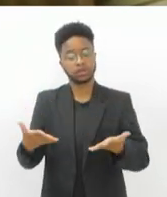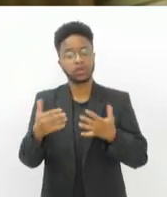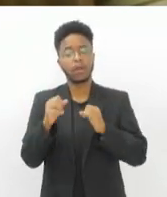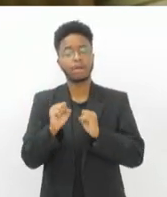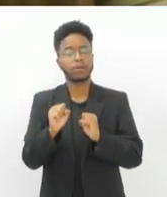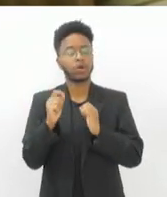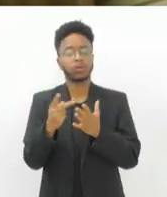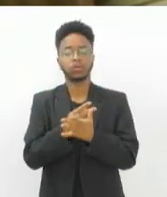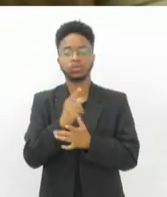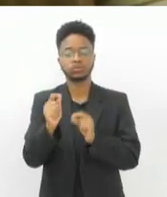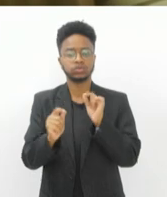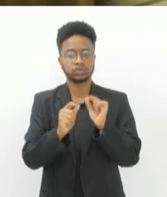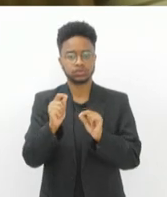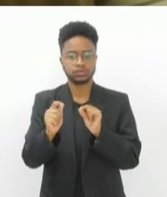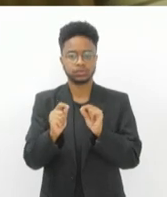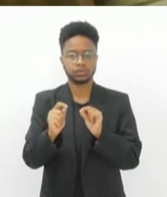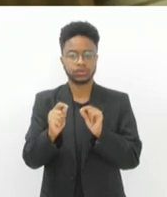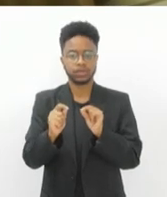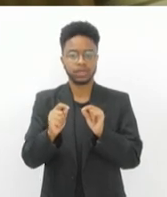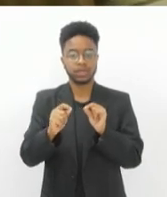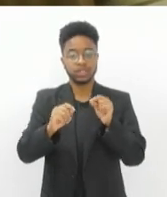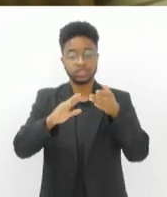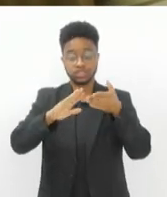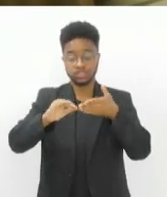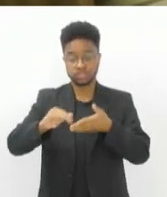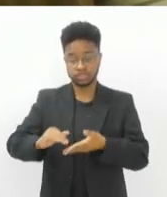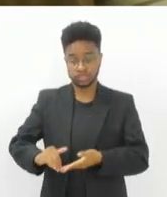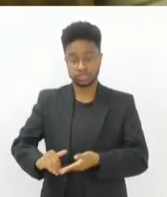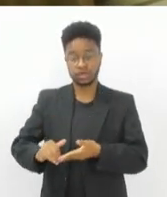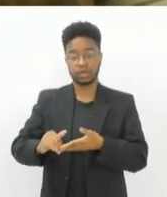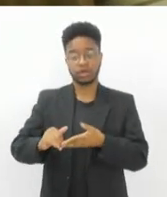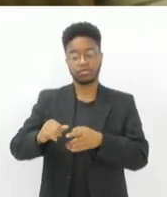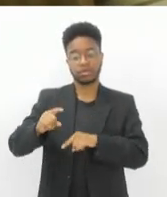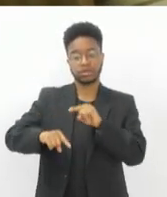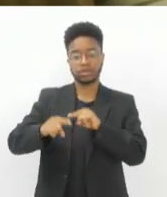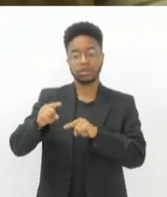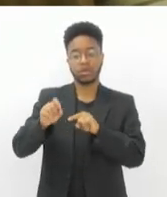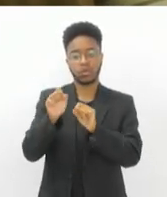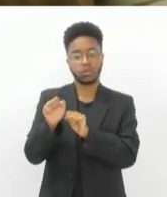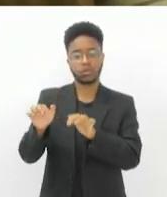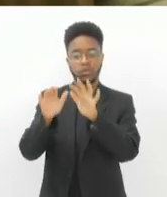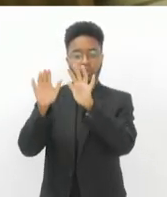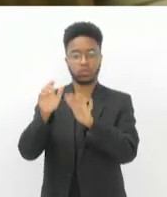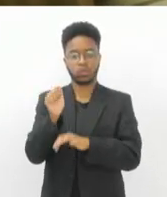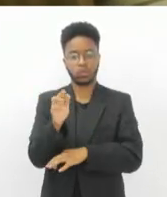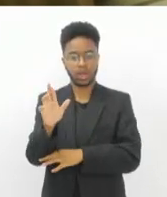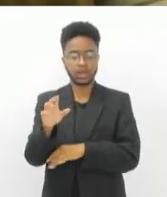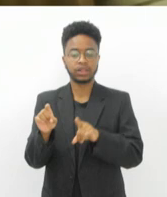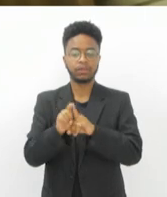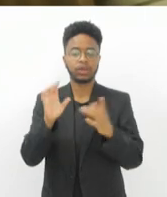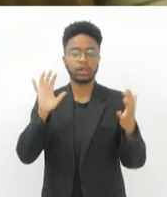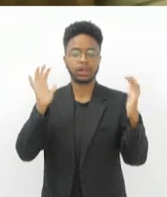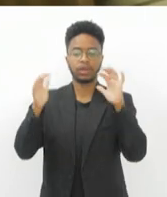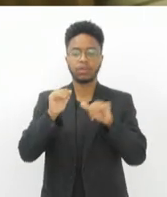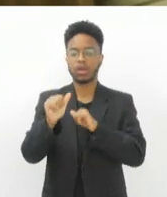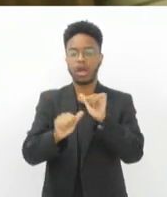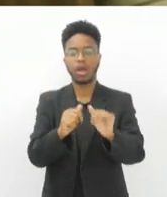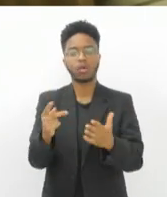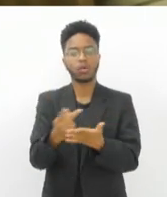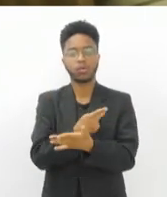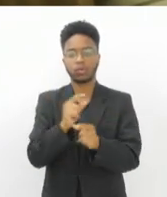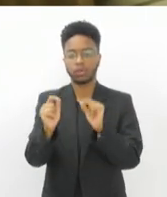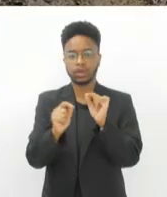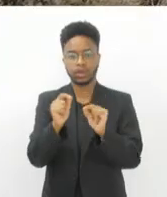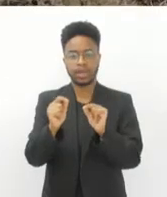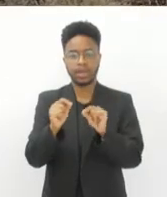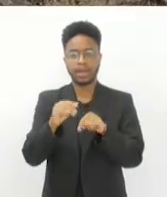a remoção desses poluentes da atmosfera. Além disso, as próprias mudanças climáticas vão causar o quê? Eventos mais